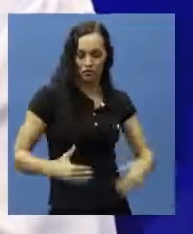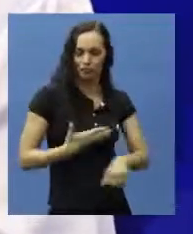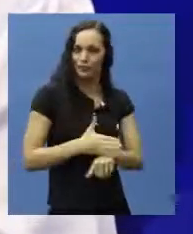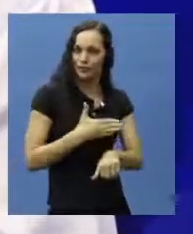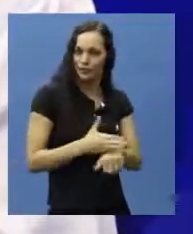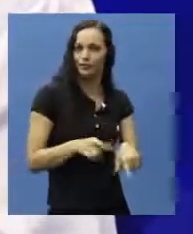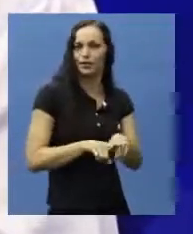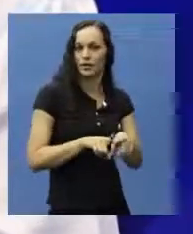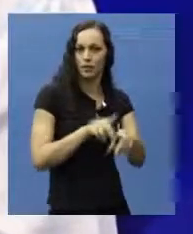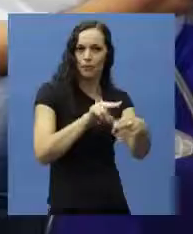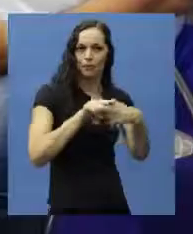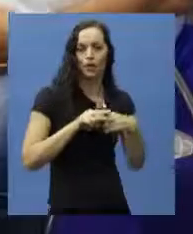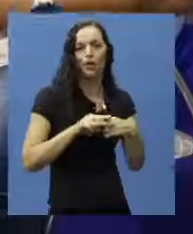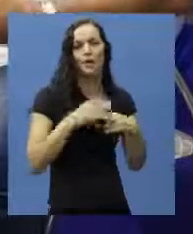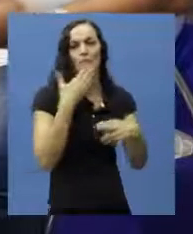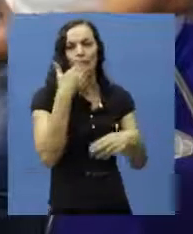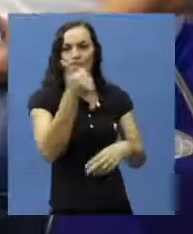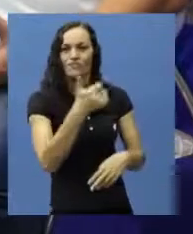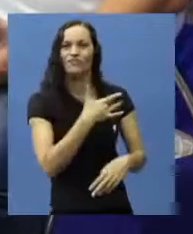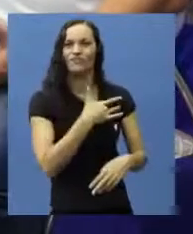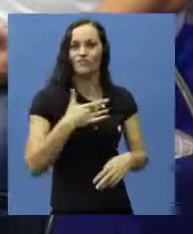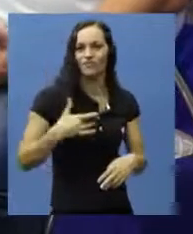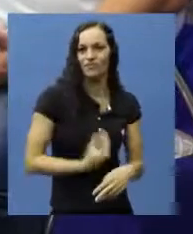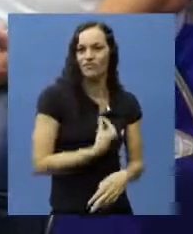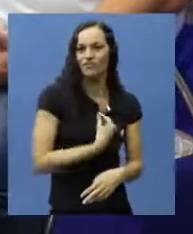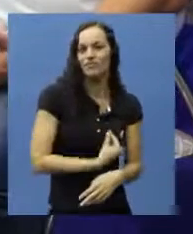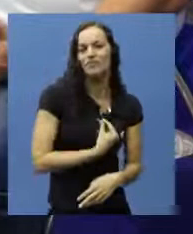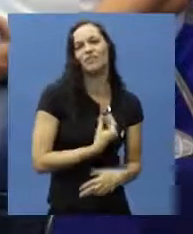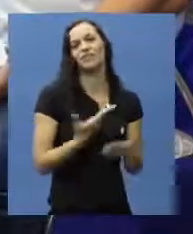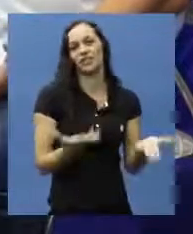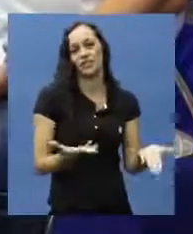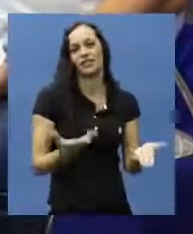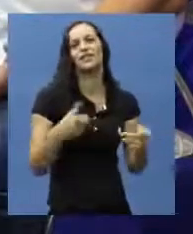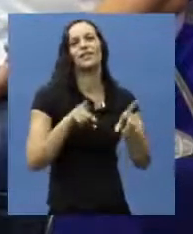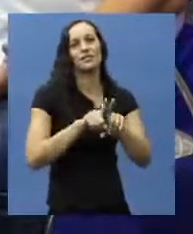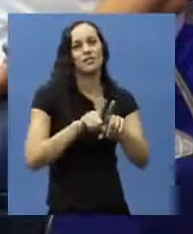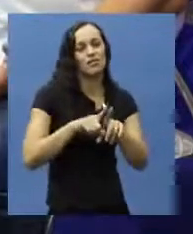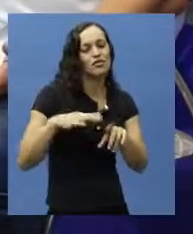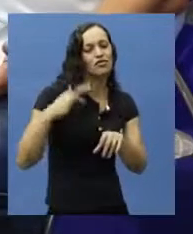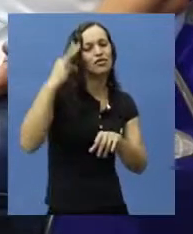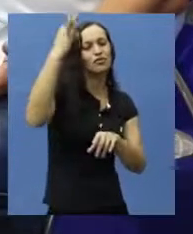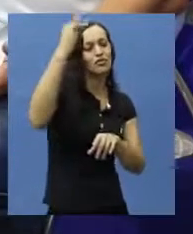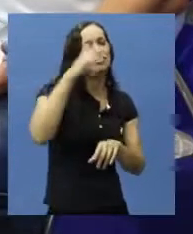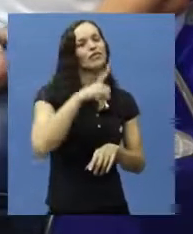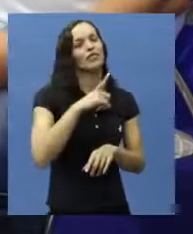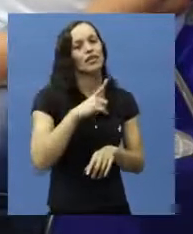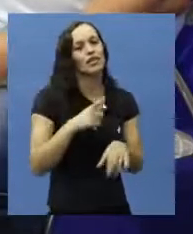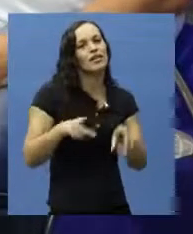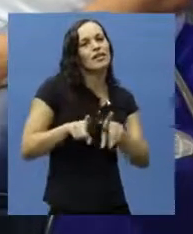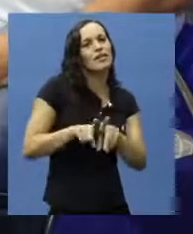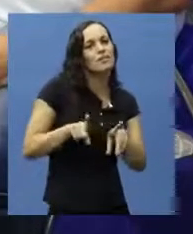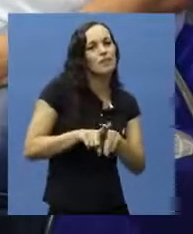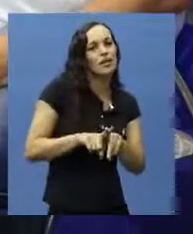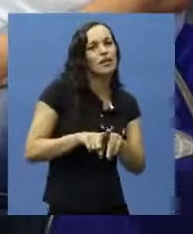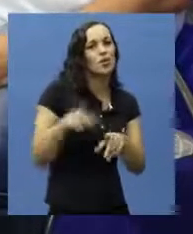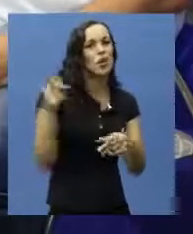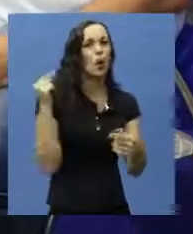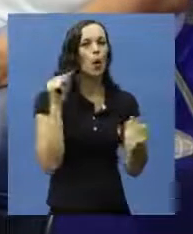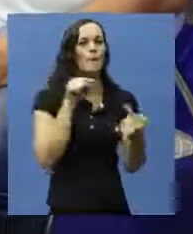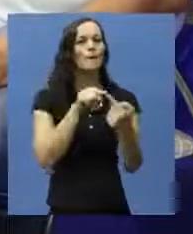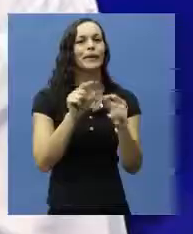para que possamos ter uma qualidade de vida melhor. E, consequentemente, temos qualidade de vida melhor, você vai ter